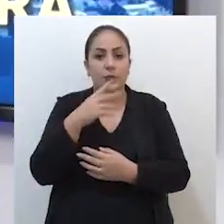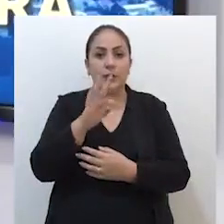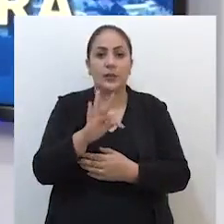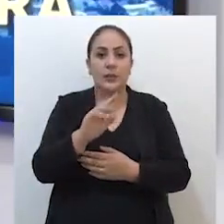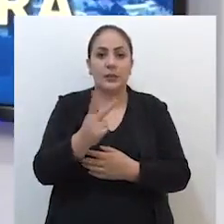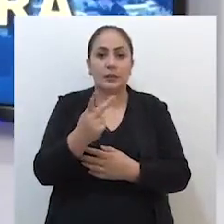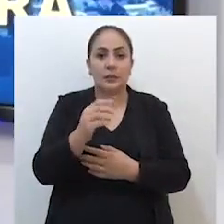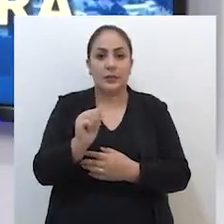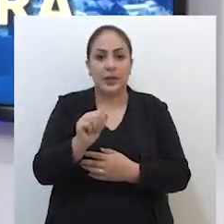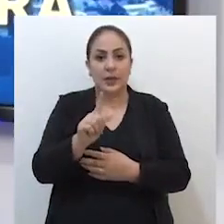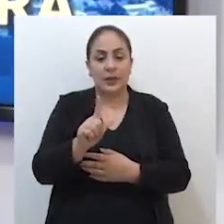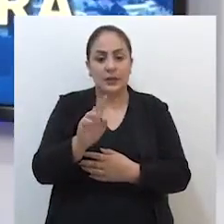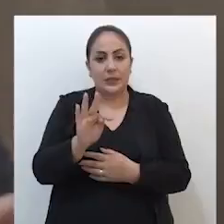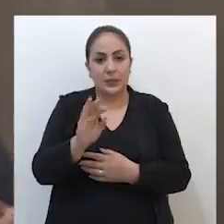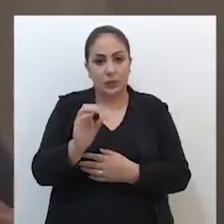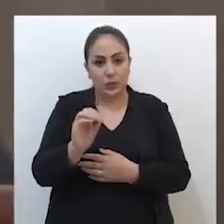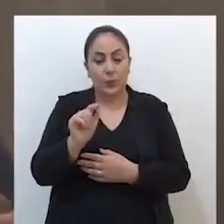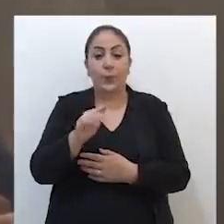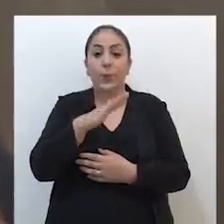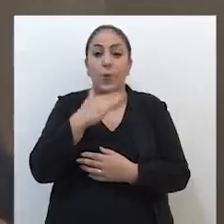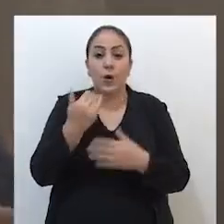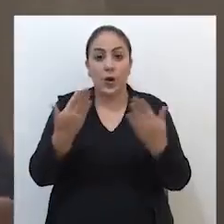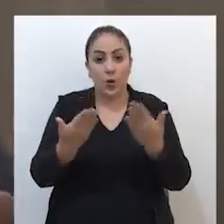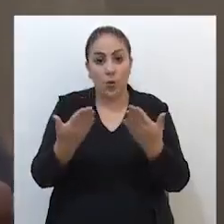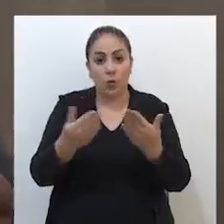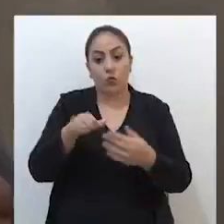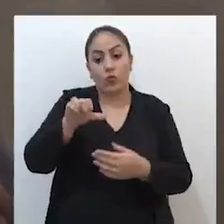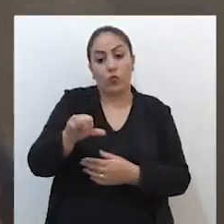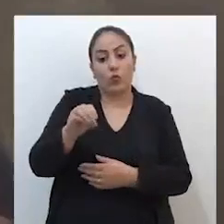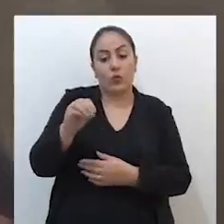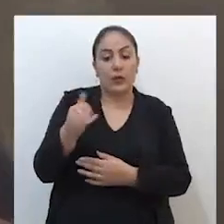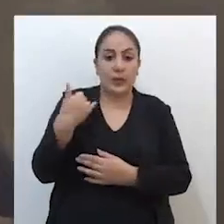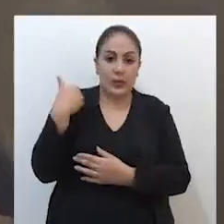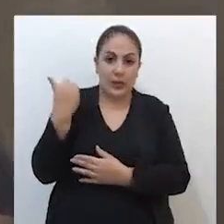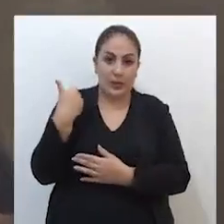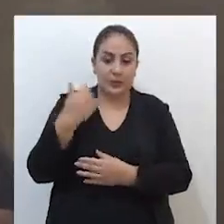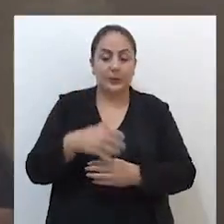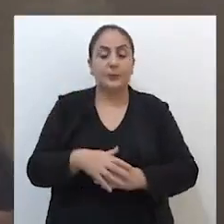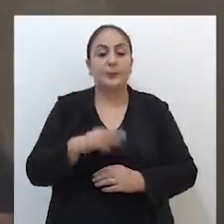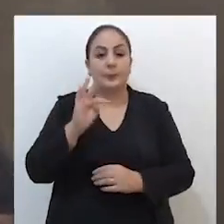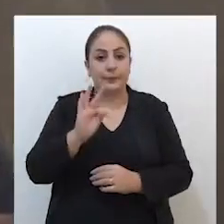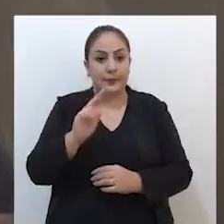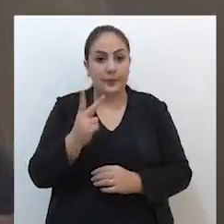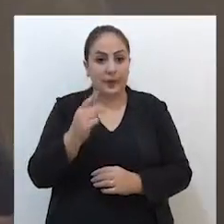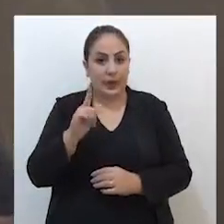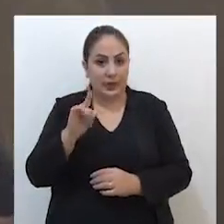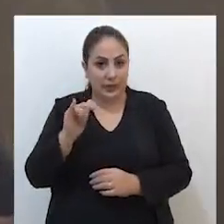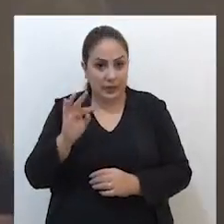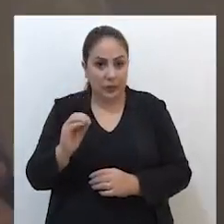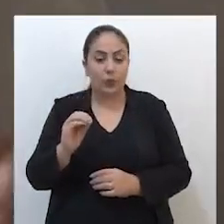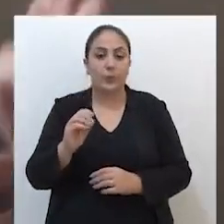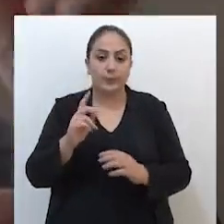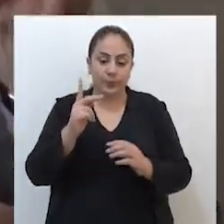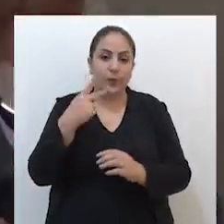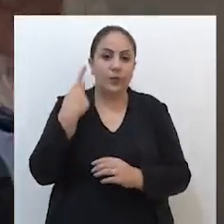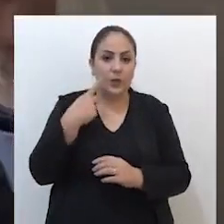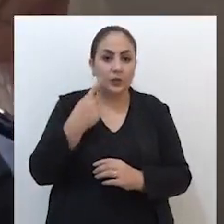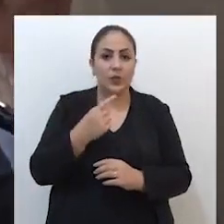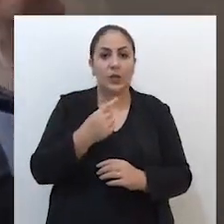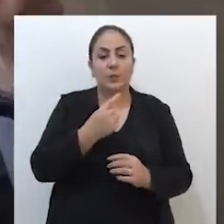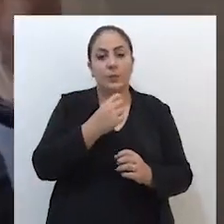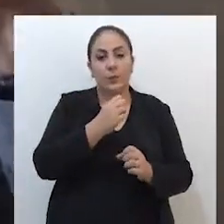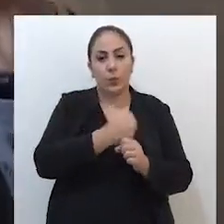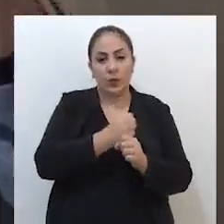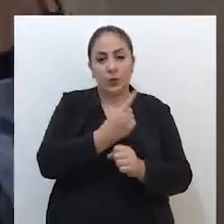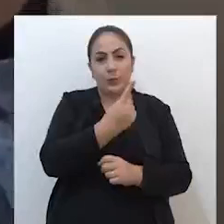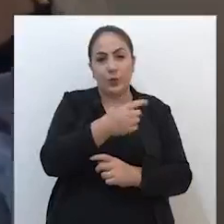Talito Falti Mendonça que faleceu hoje aos 90 anos. Talito ocupou uma cadeira no Legislativo de